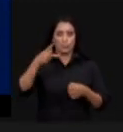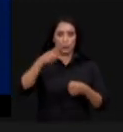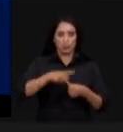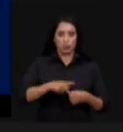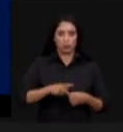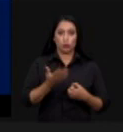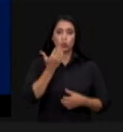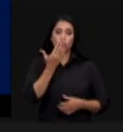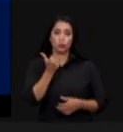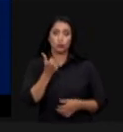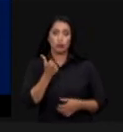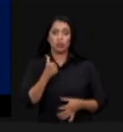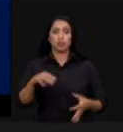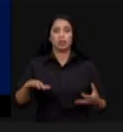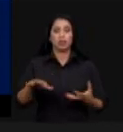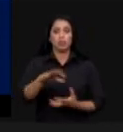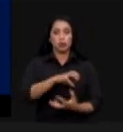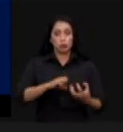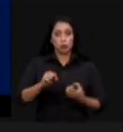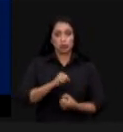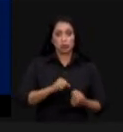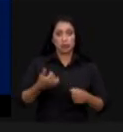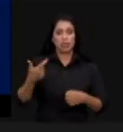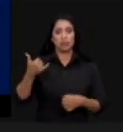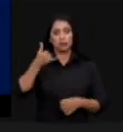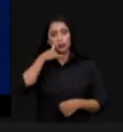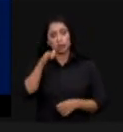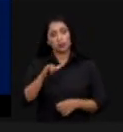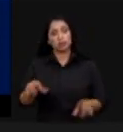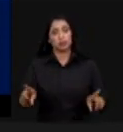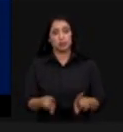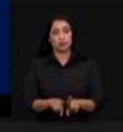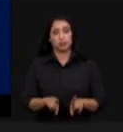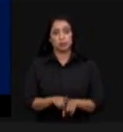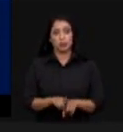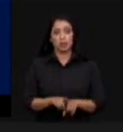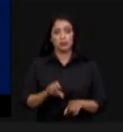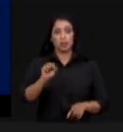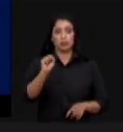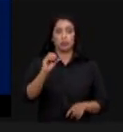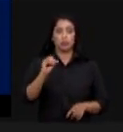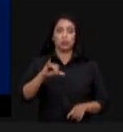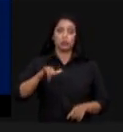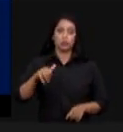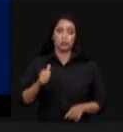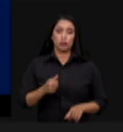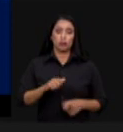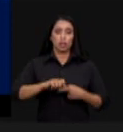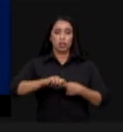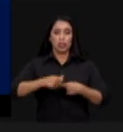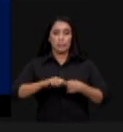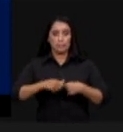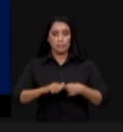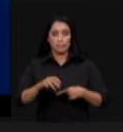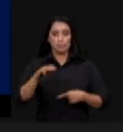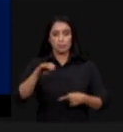energia mais sustentáveis vêm dos campos de soja e milho no Brasil. Próximo, por favor.